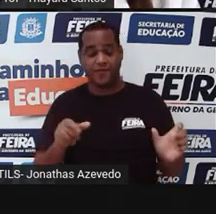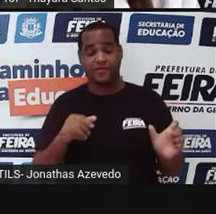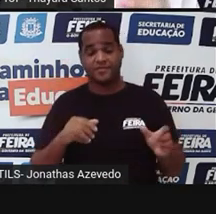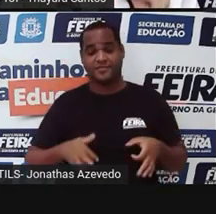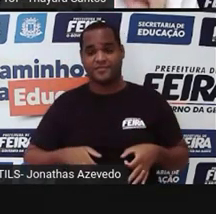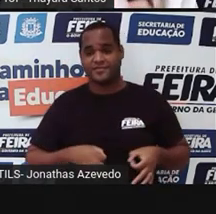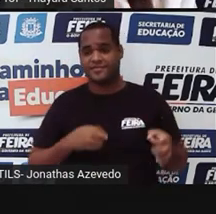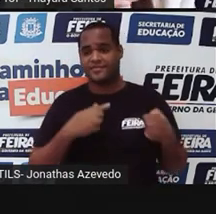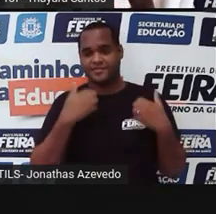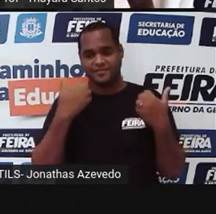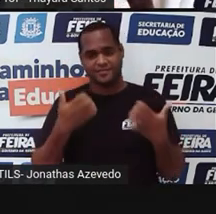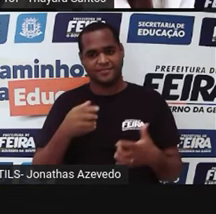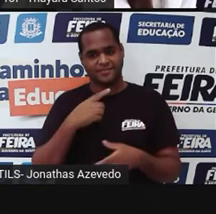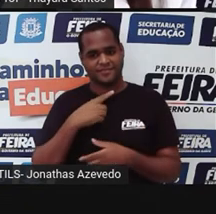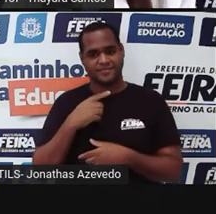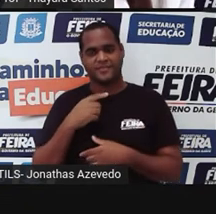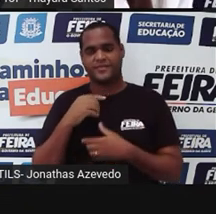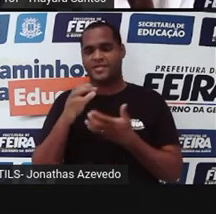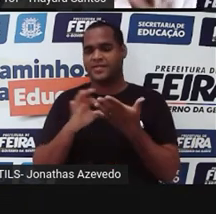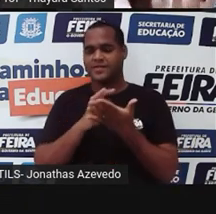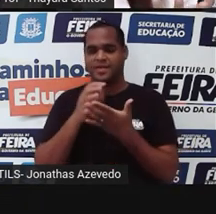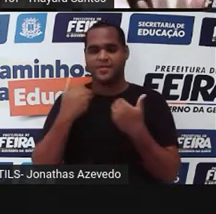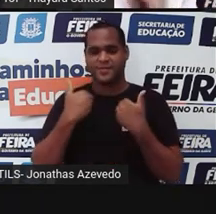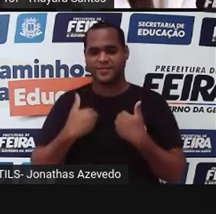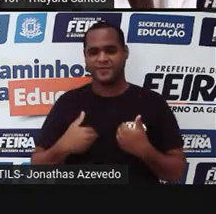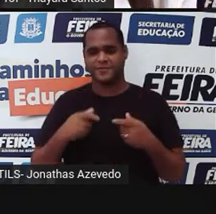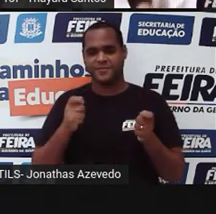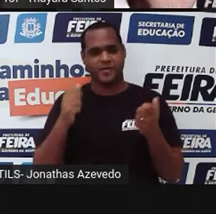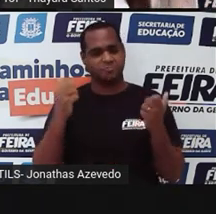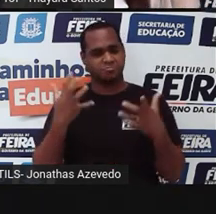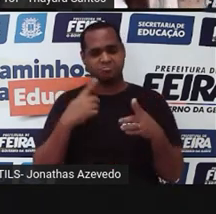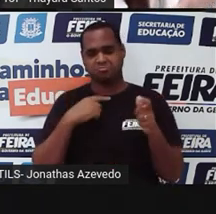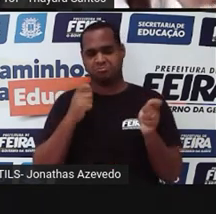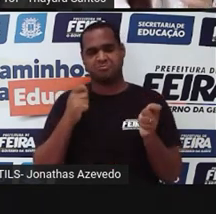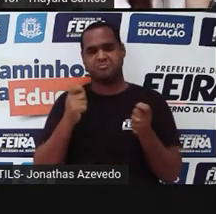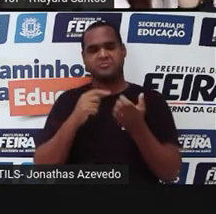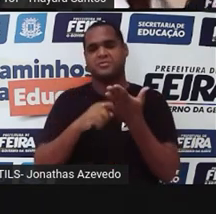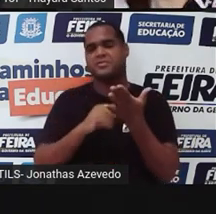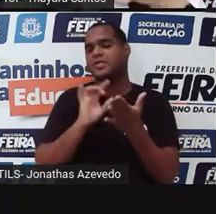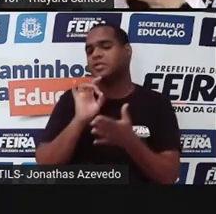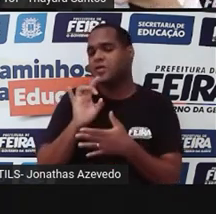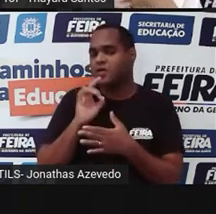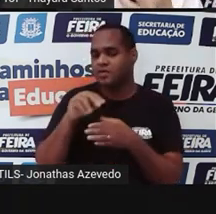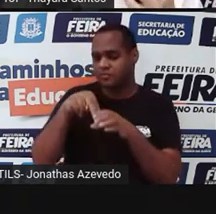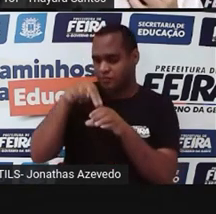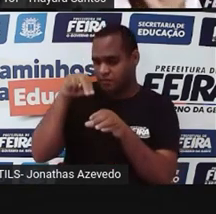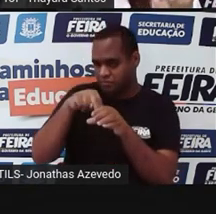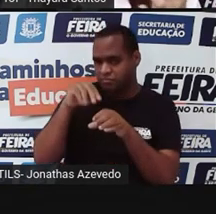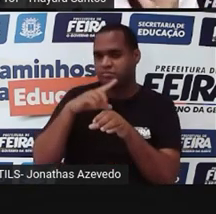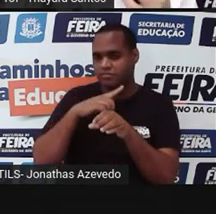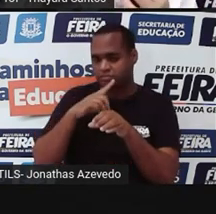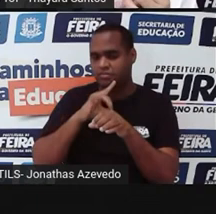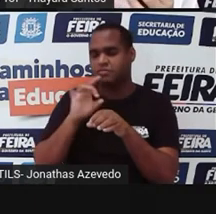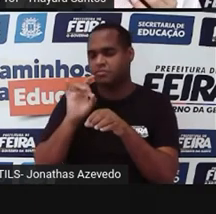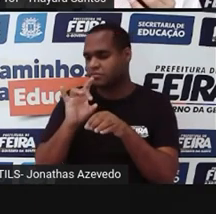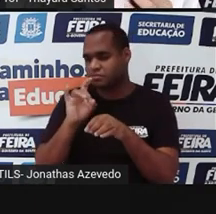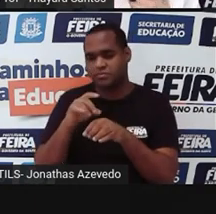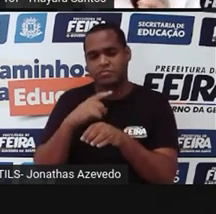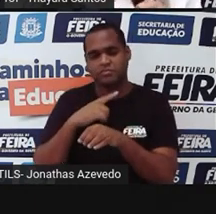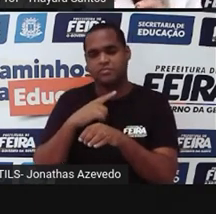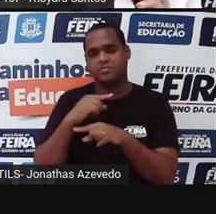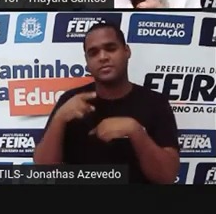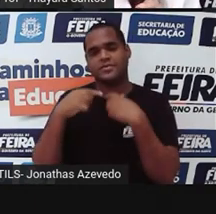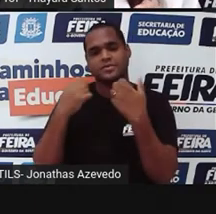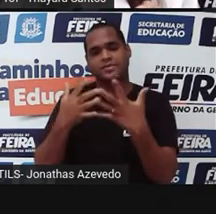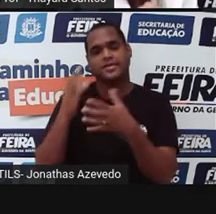eu posso fazer? Pego uma célula minha de qualquer parte do corpo da pele, por exemplo, tiro só o núcleo dela que é onde está o meu material genético e